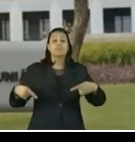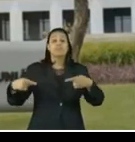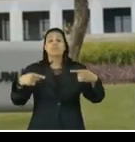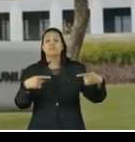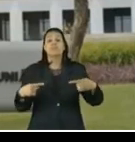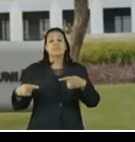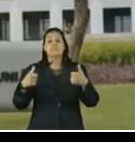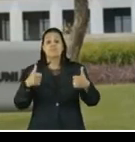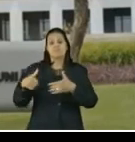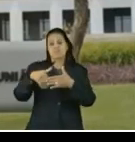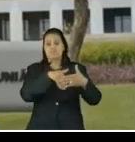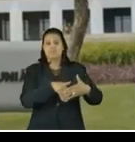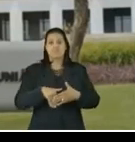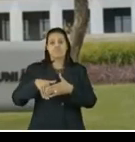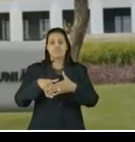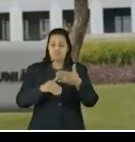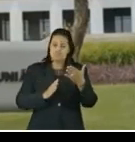em votação, matéria aprovada. aí Obrigado.